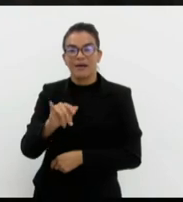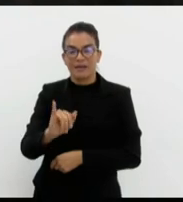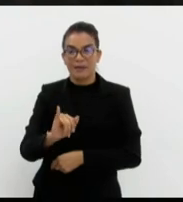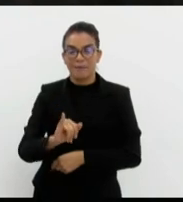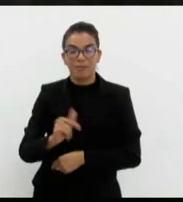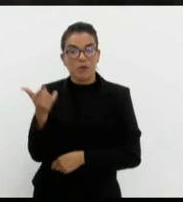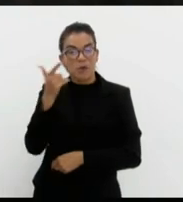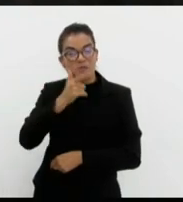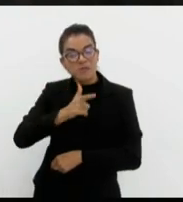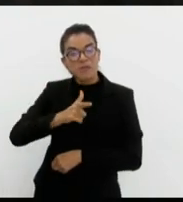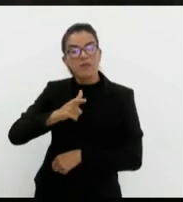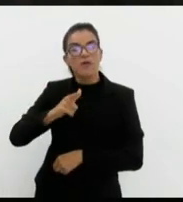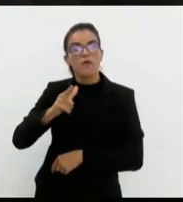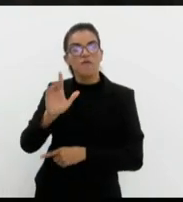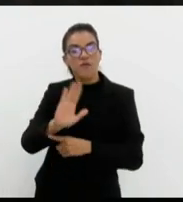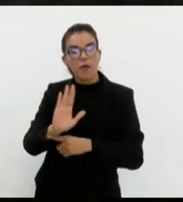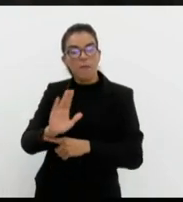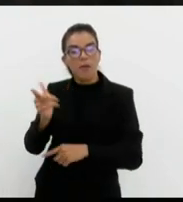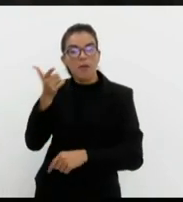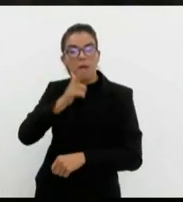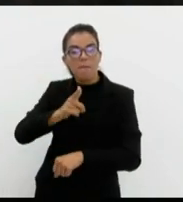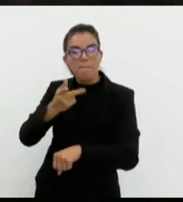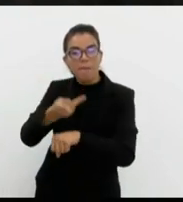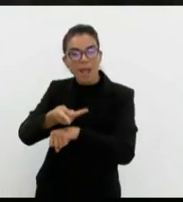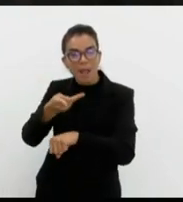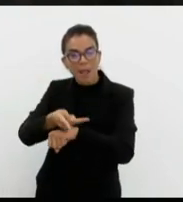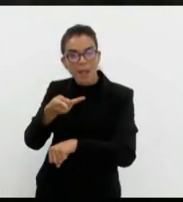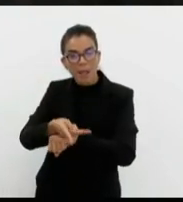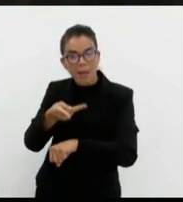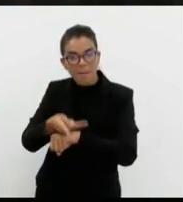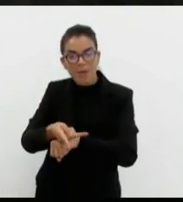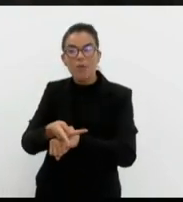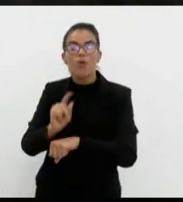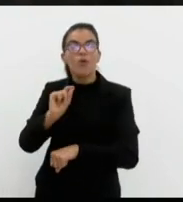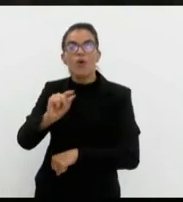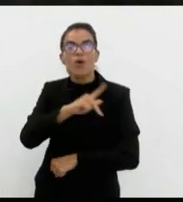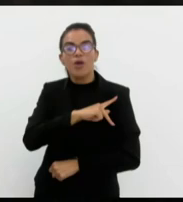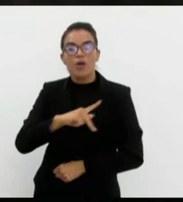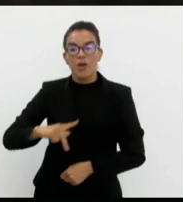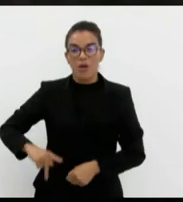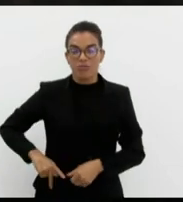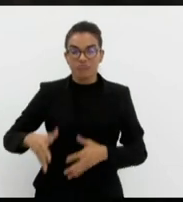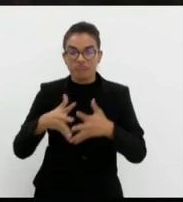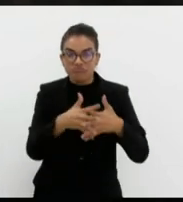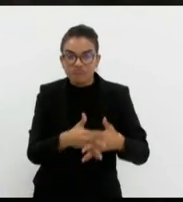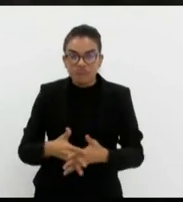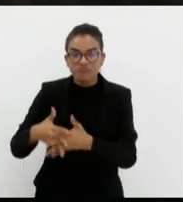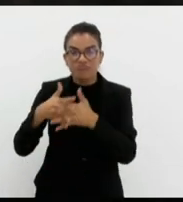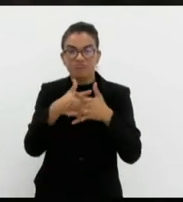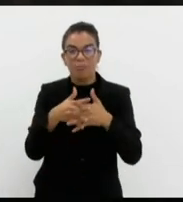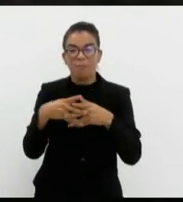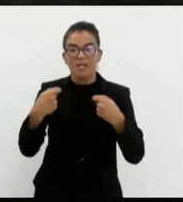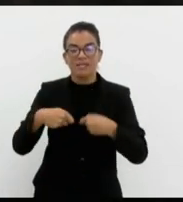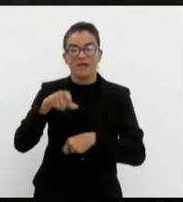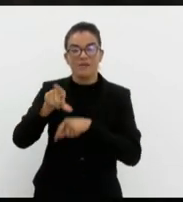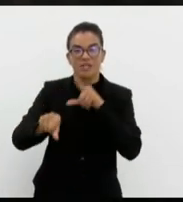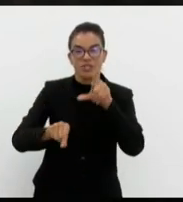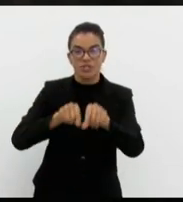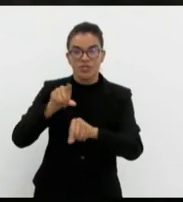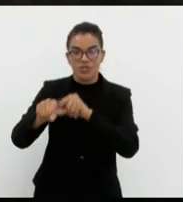prêmios, aparece uma cena em que o presidente dos Estados Unidos tinha que escolher entre